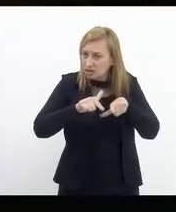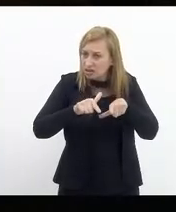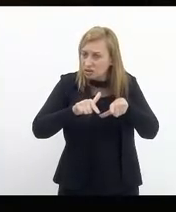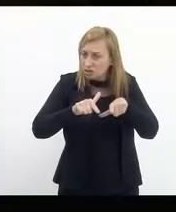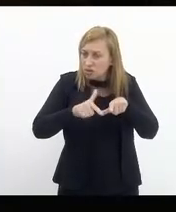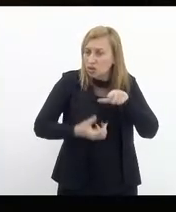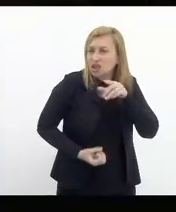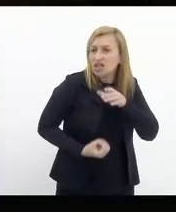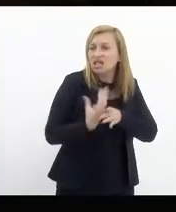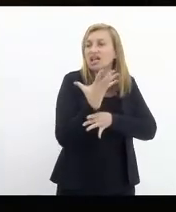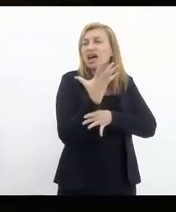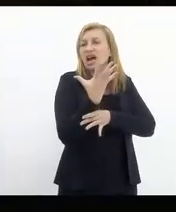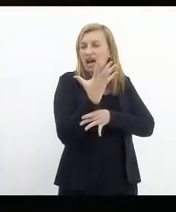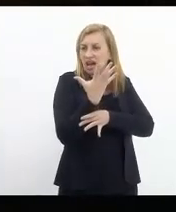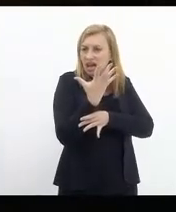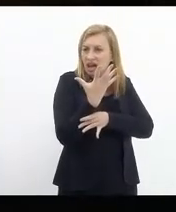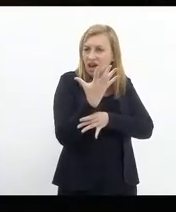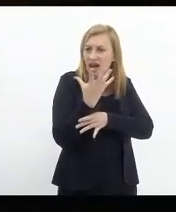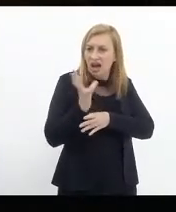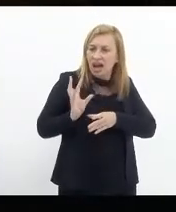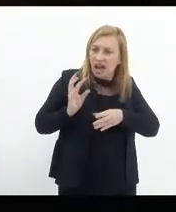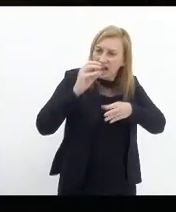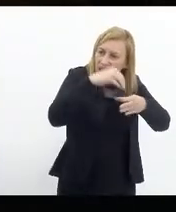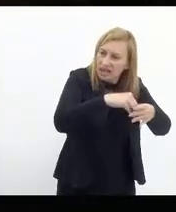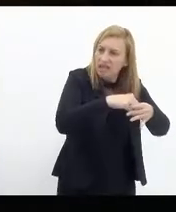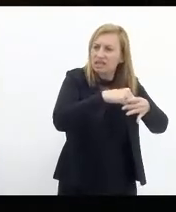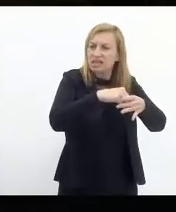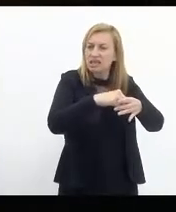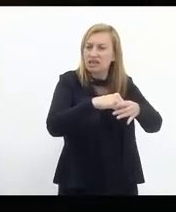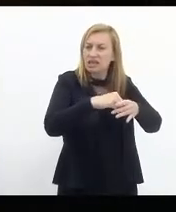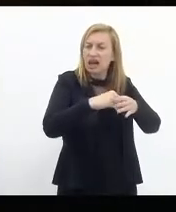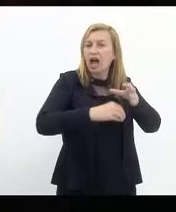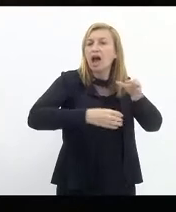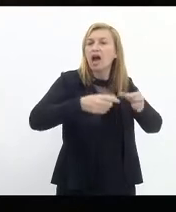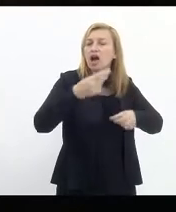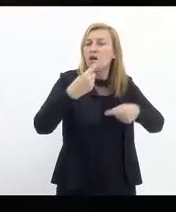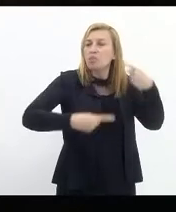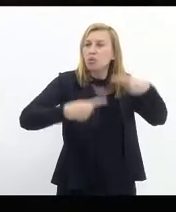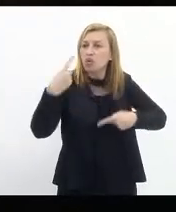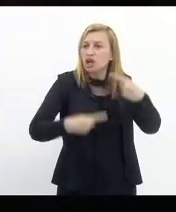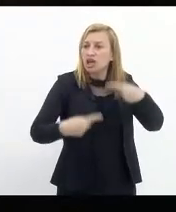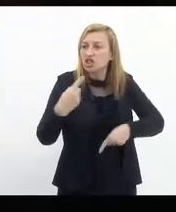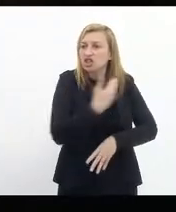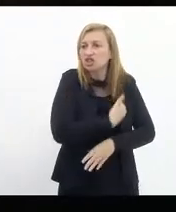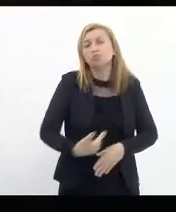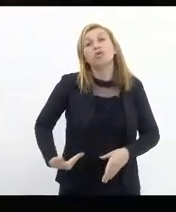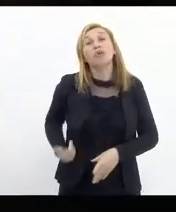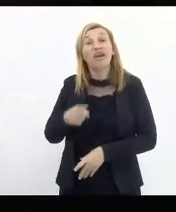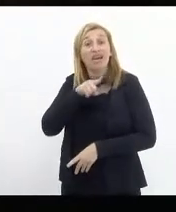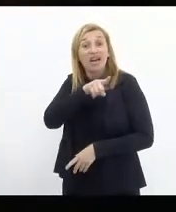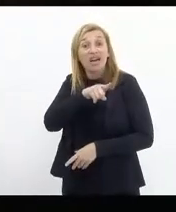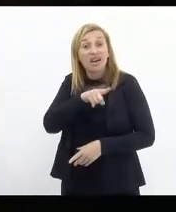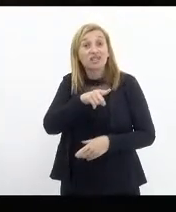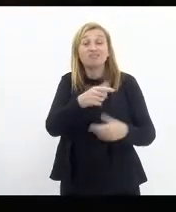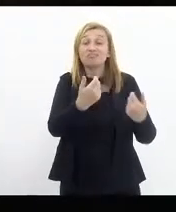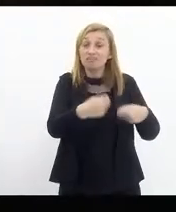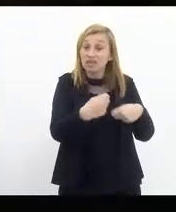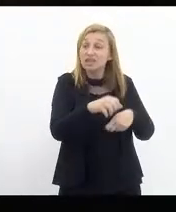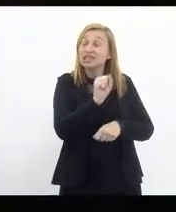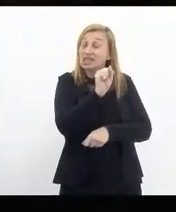construir, implementar políticas públicas, elas carecem